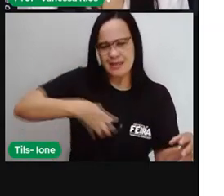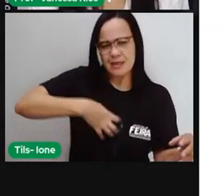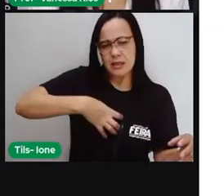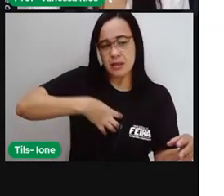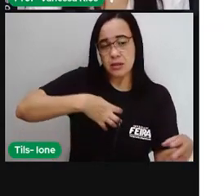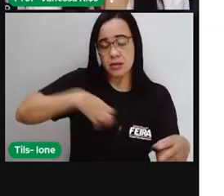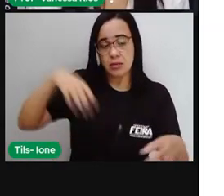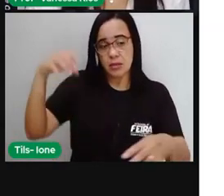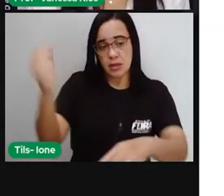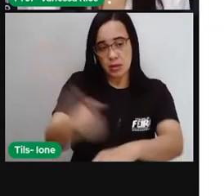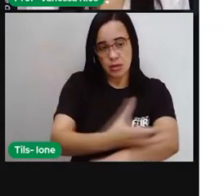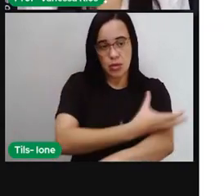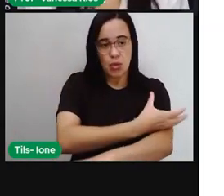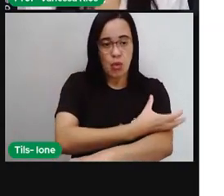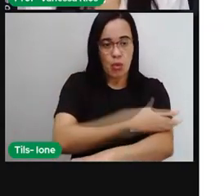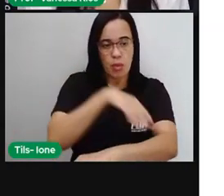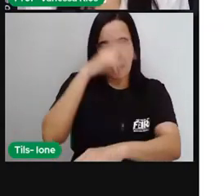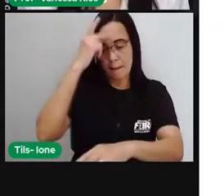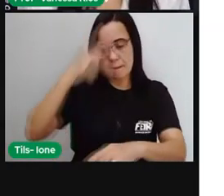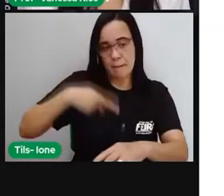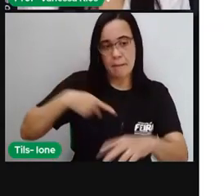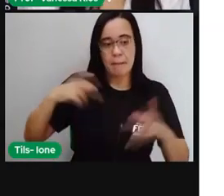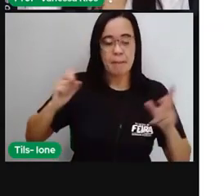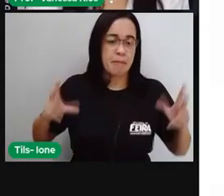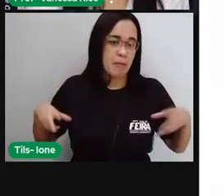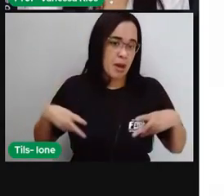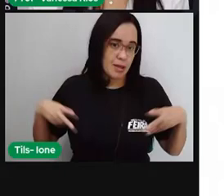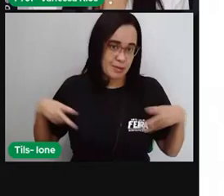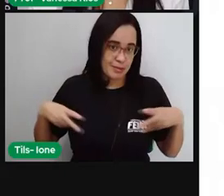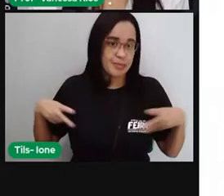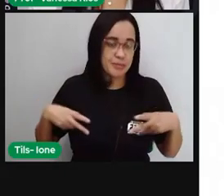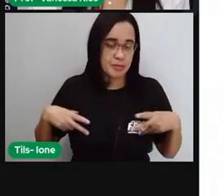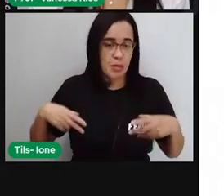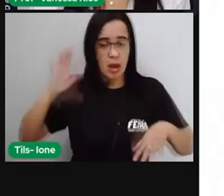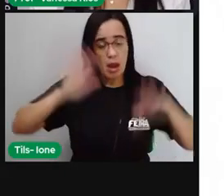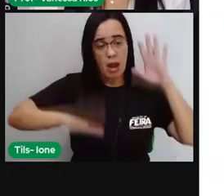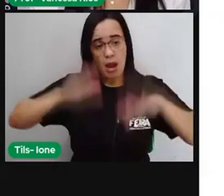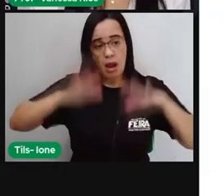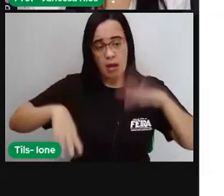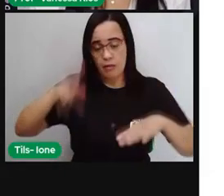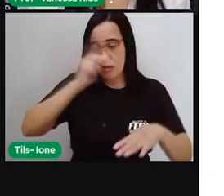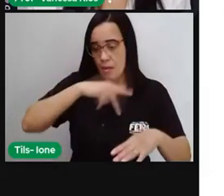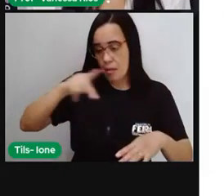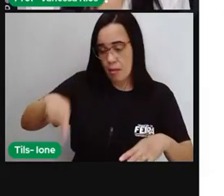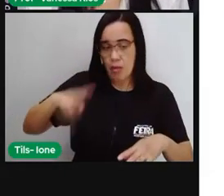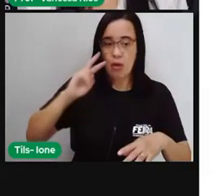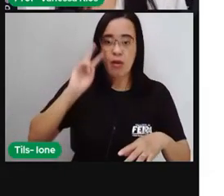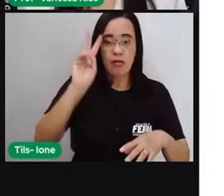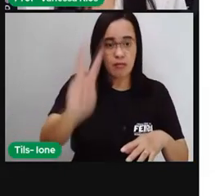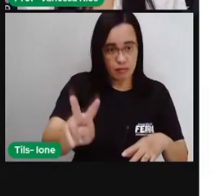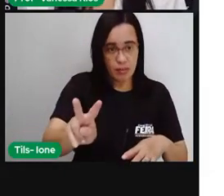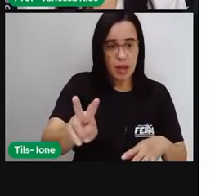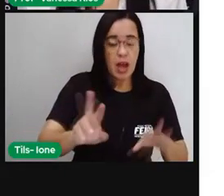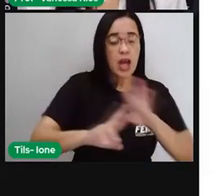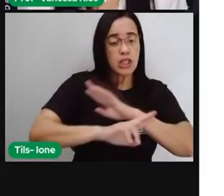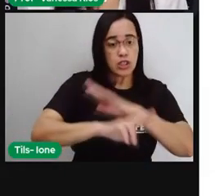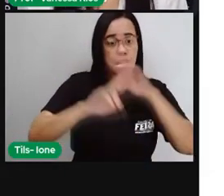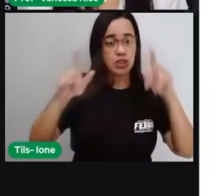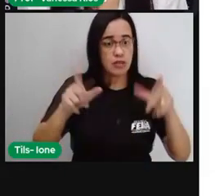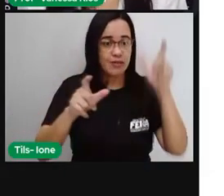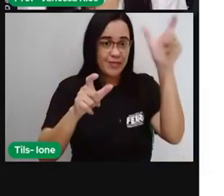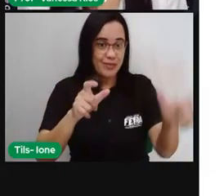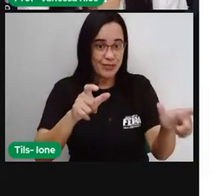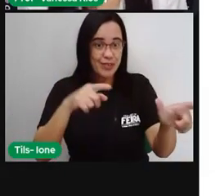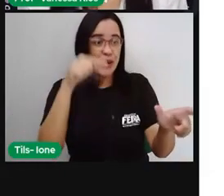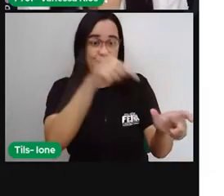muito particular. Muitas vezes o que a pró, como observadora, vai identificar, não é a mesma coisa de você